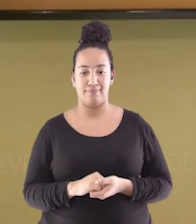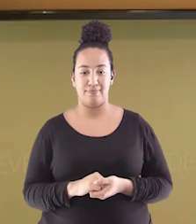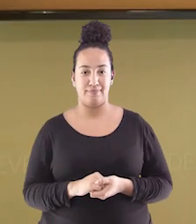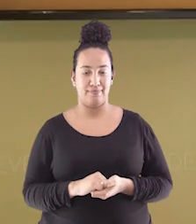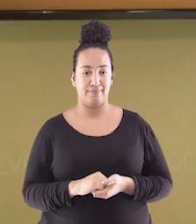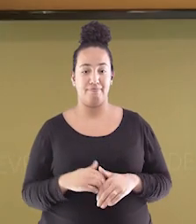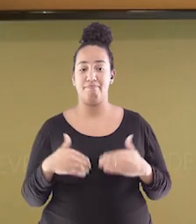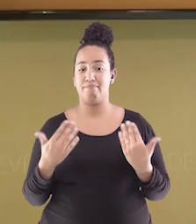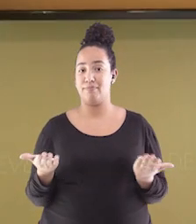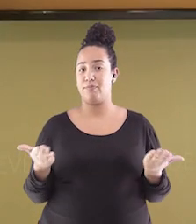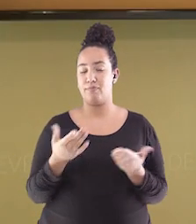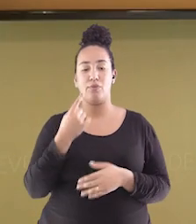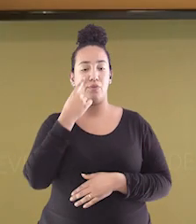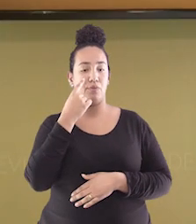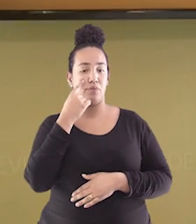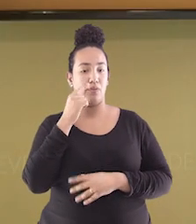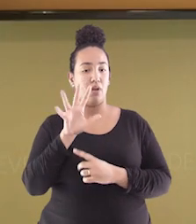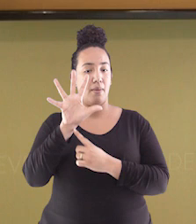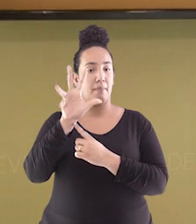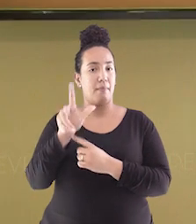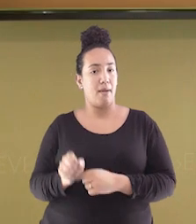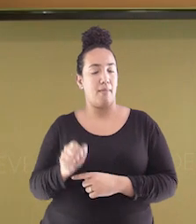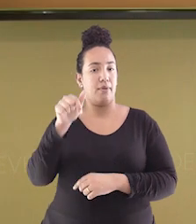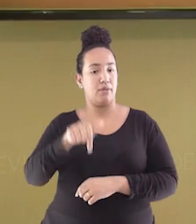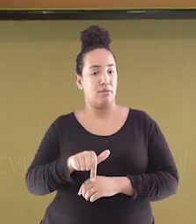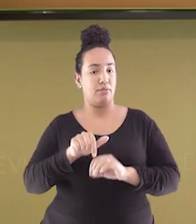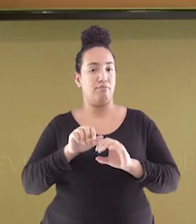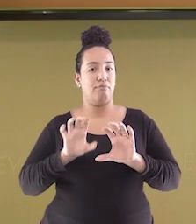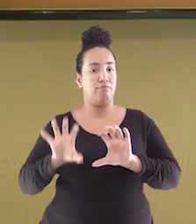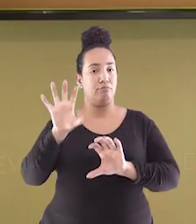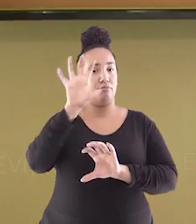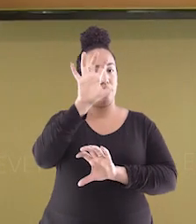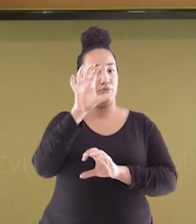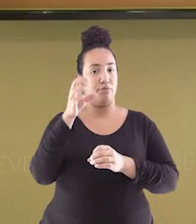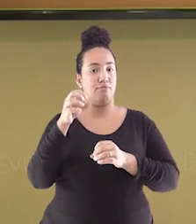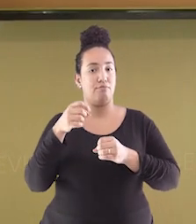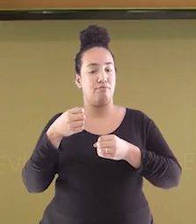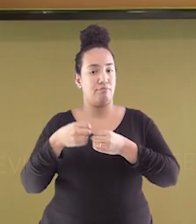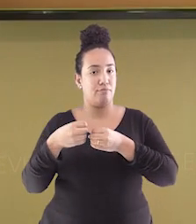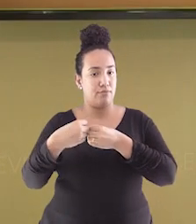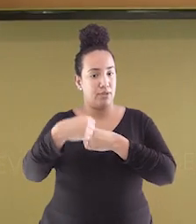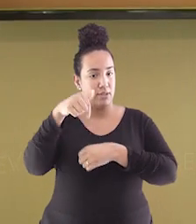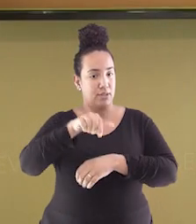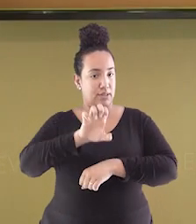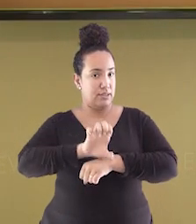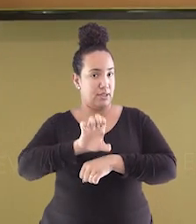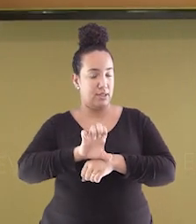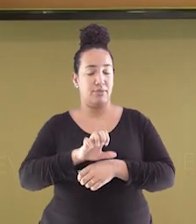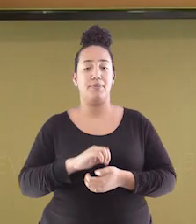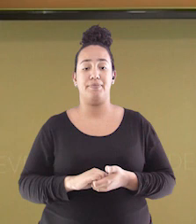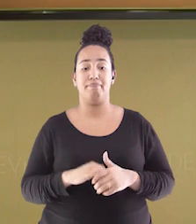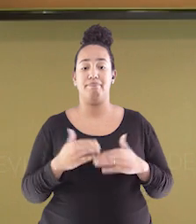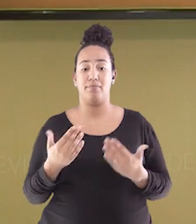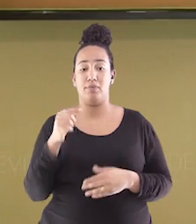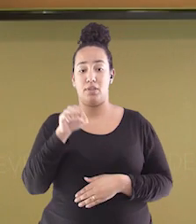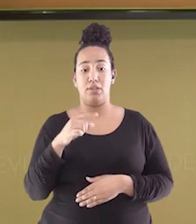Vamos dar uma olhadinha nesse mapa da região metropolitana do nosso estado. Essa região